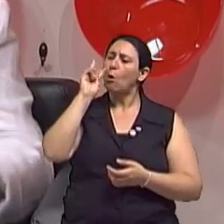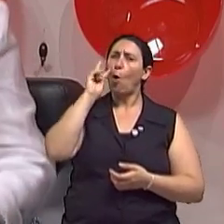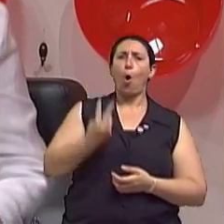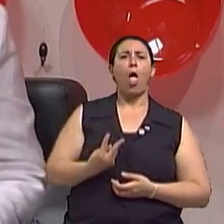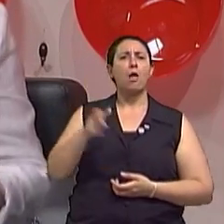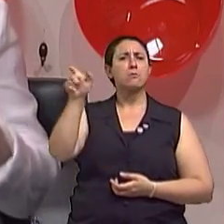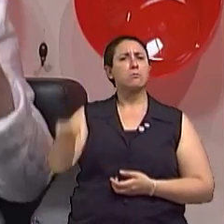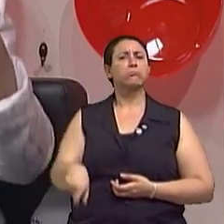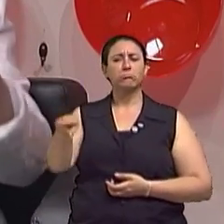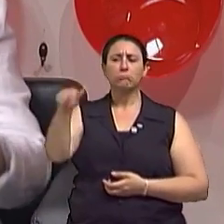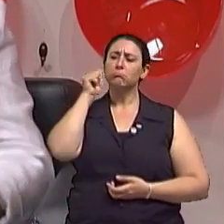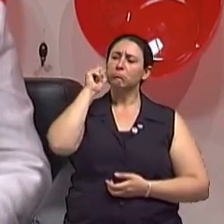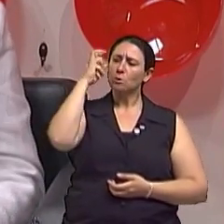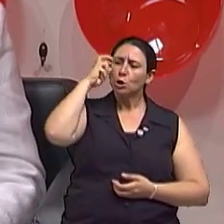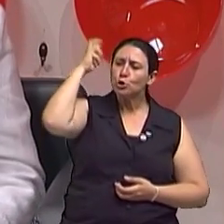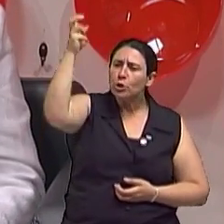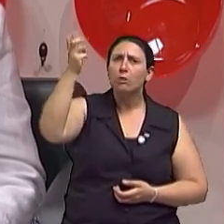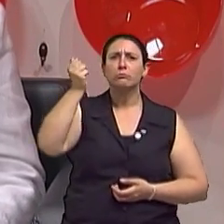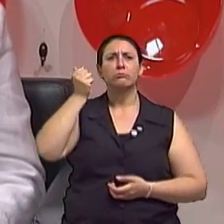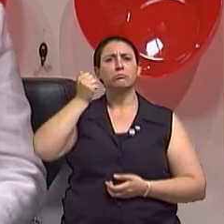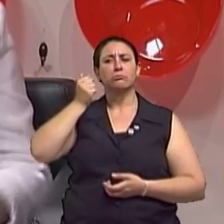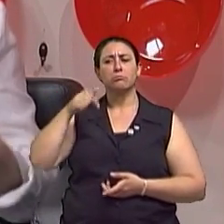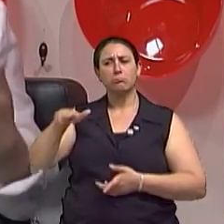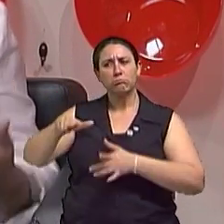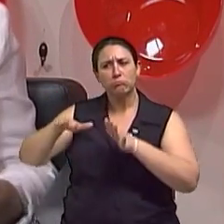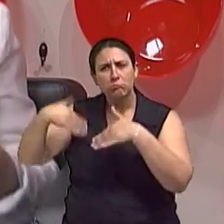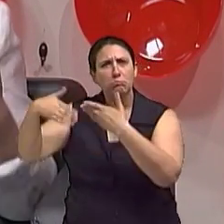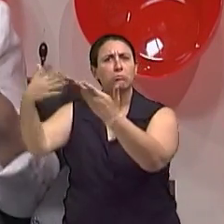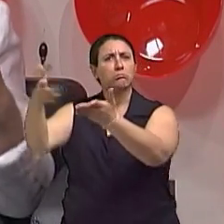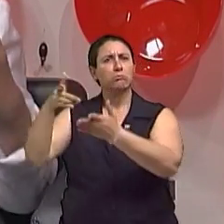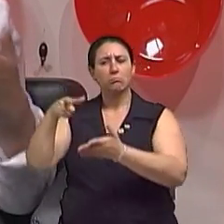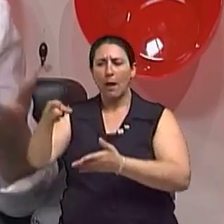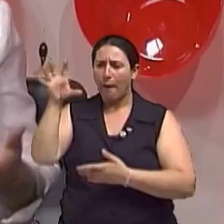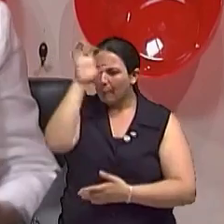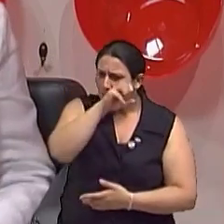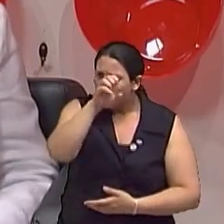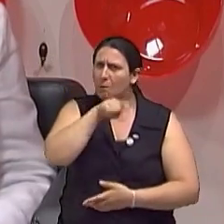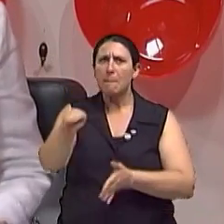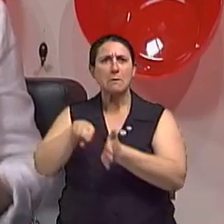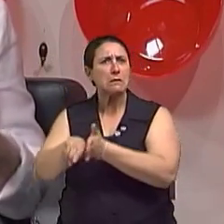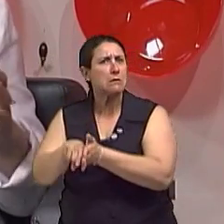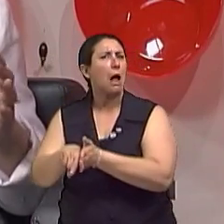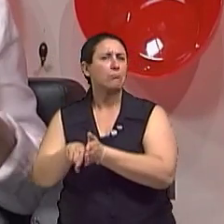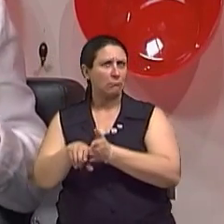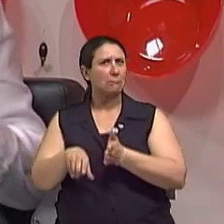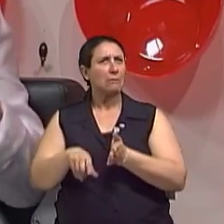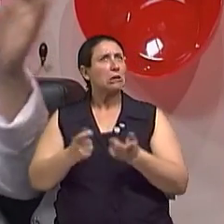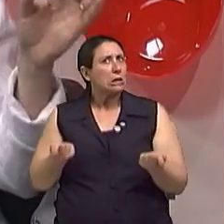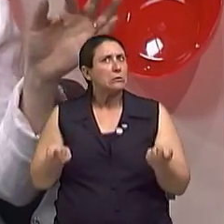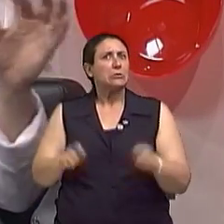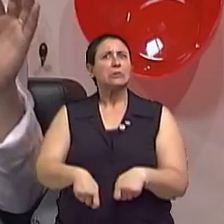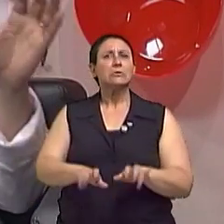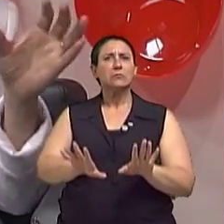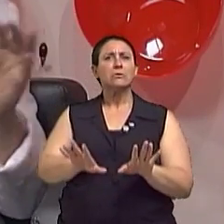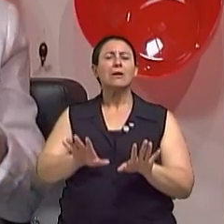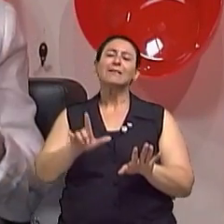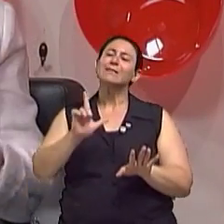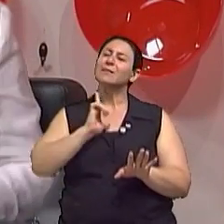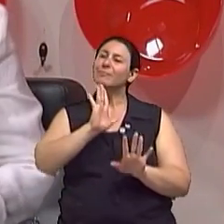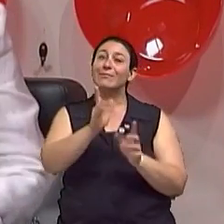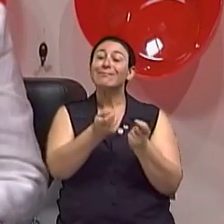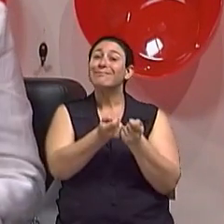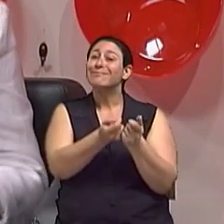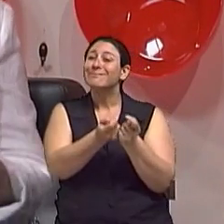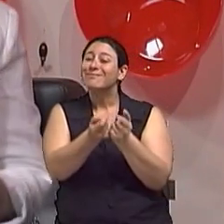reconhecia a sua inteligência, a sua capacidade de aprender e de pesquisar. Então, nós temos alguns raros.